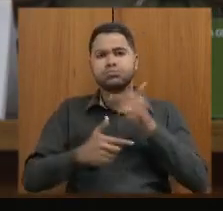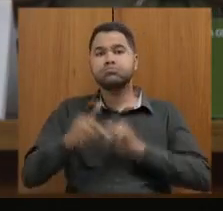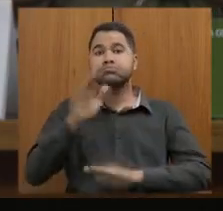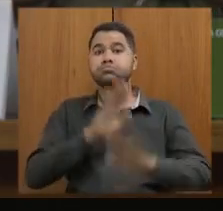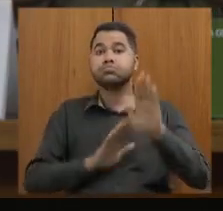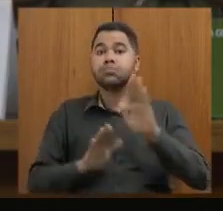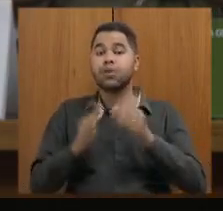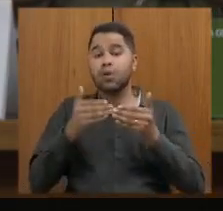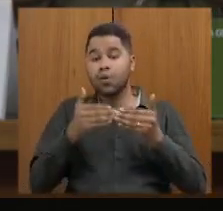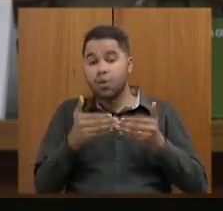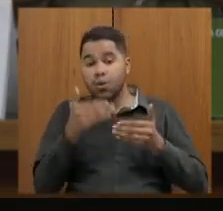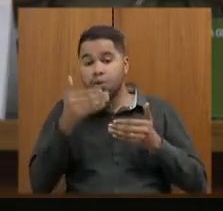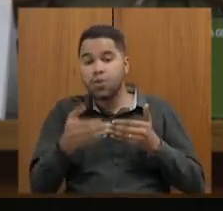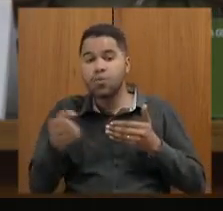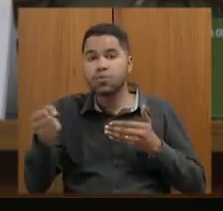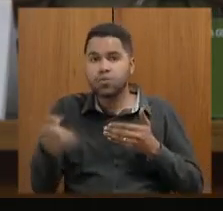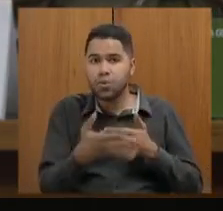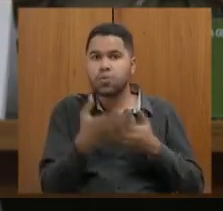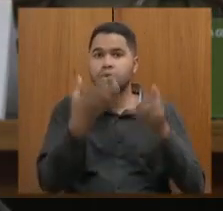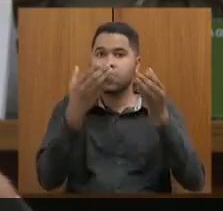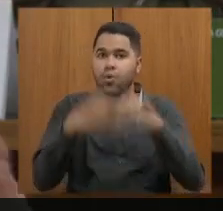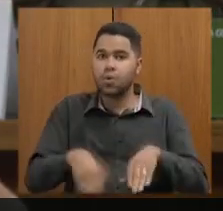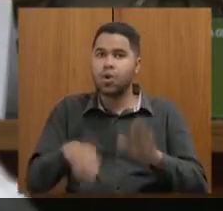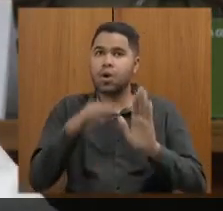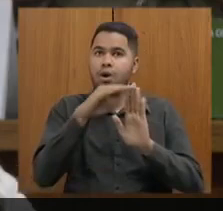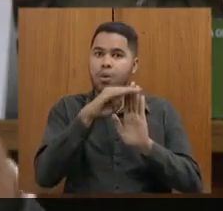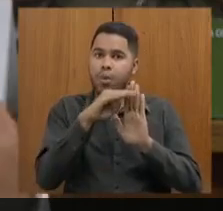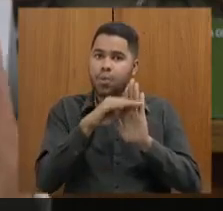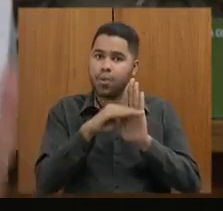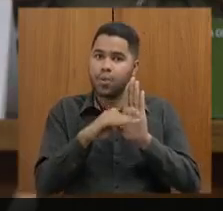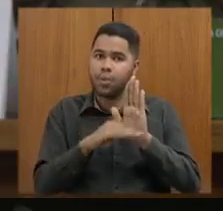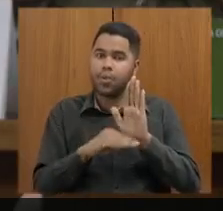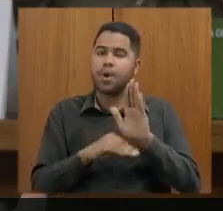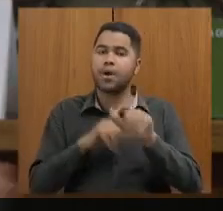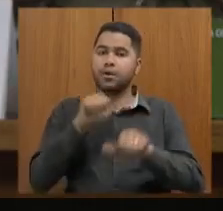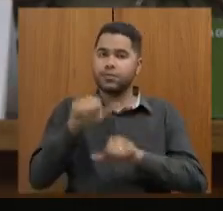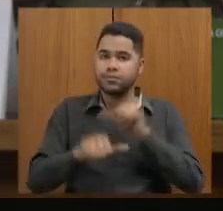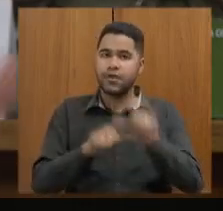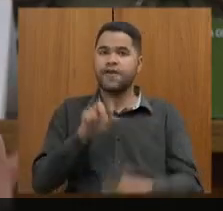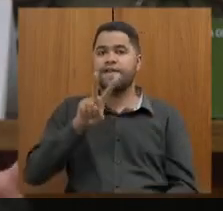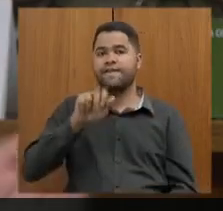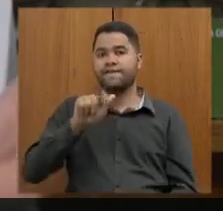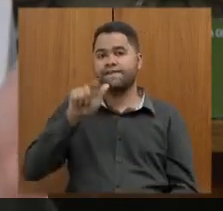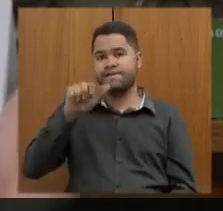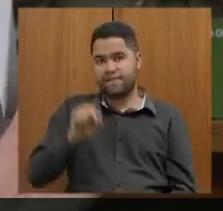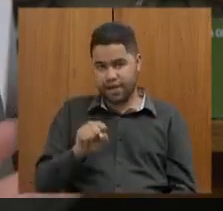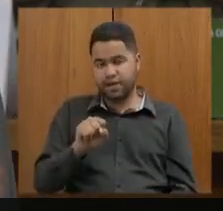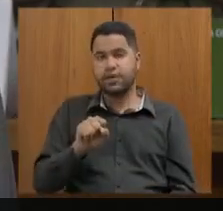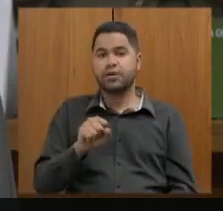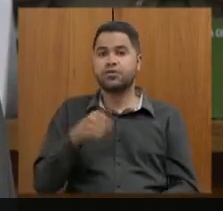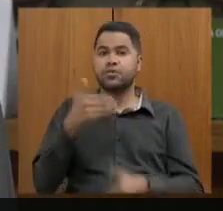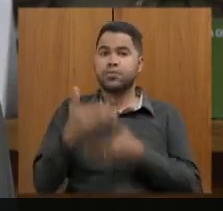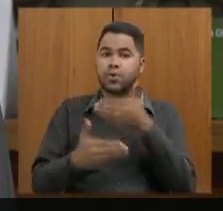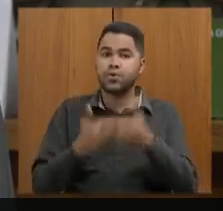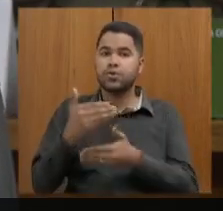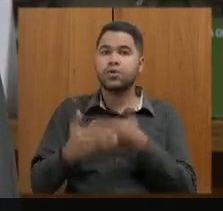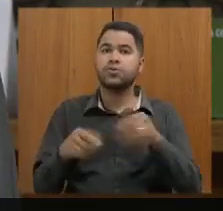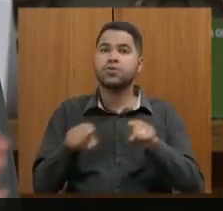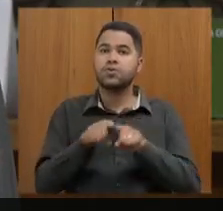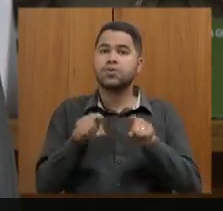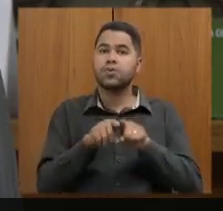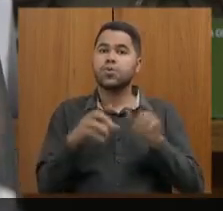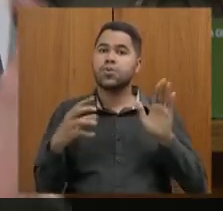partir para um novo concurso em que se estabeleça a atualização dessas vagas, desse processo, para que se possa ver um